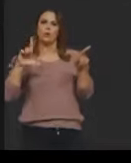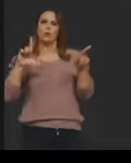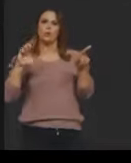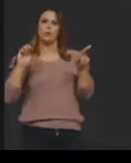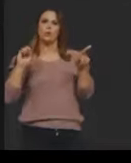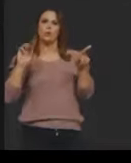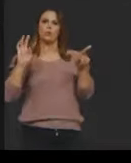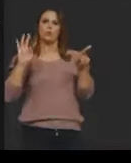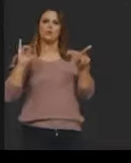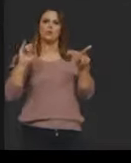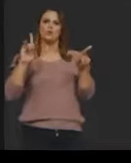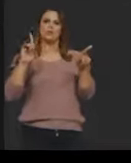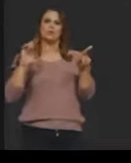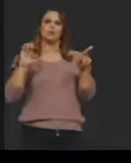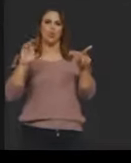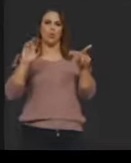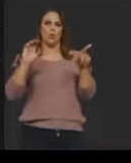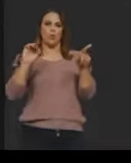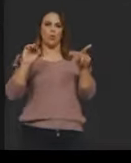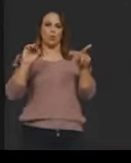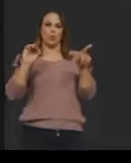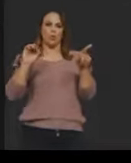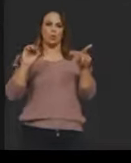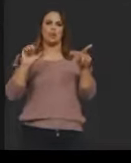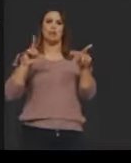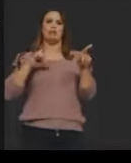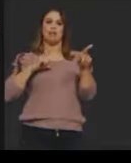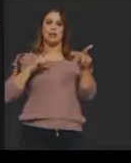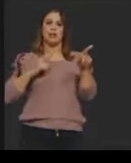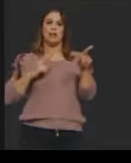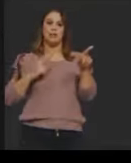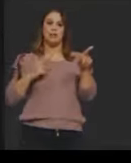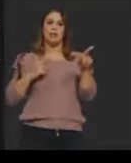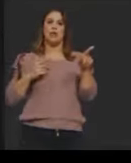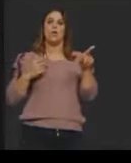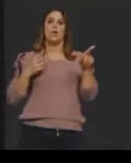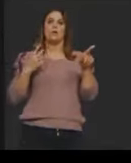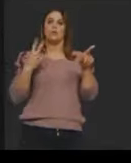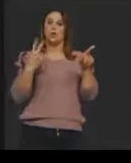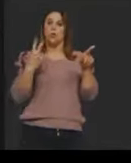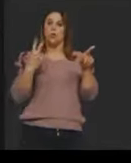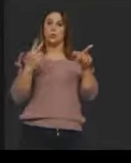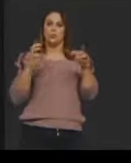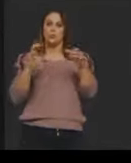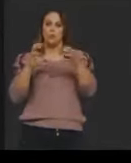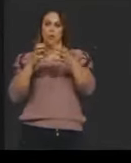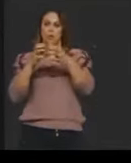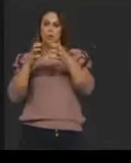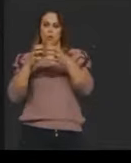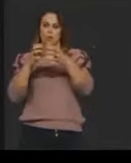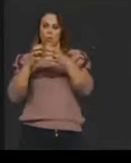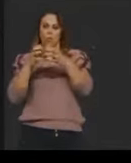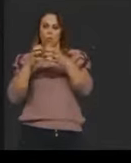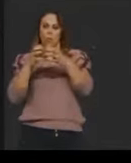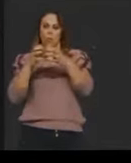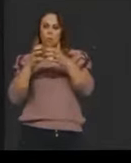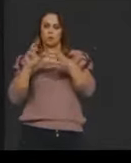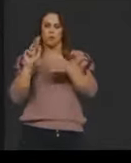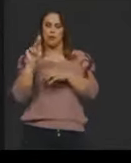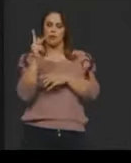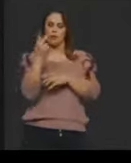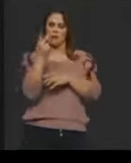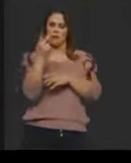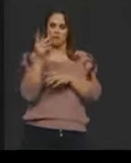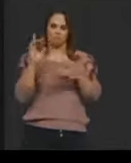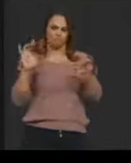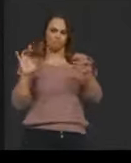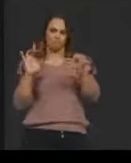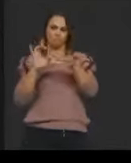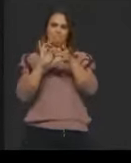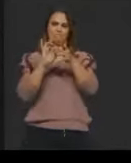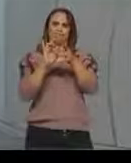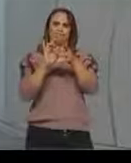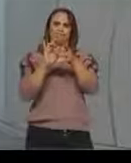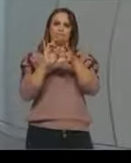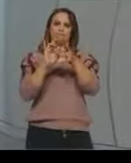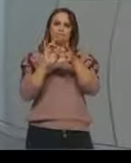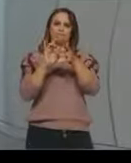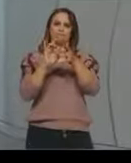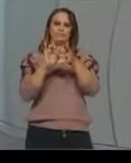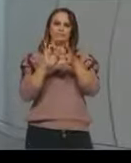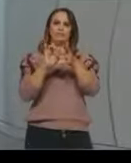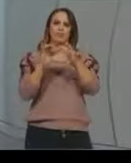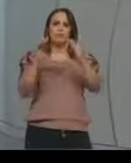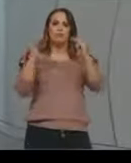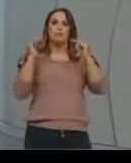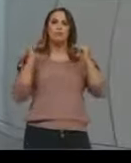Quando o nucleotídeo se liga a um outro, que é como está aqui nessa imagem, nós vemos então que ele perde esses